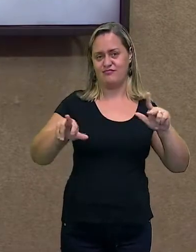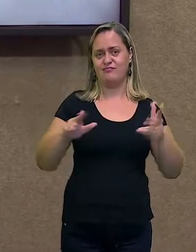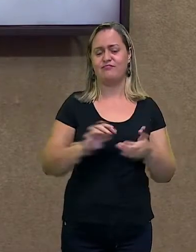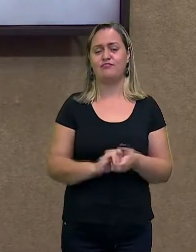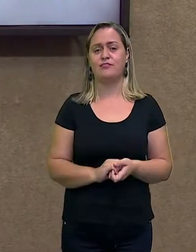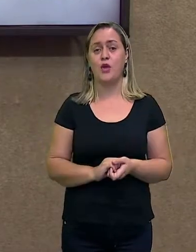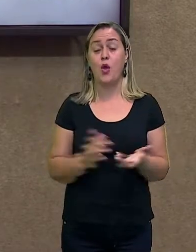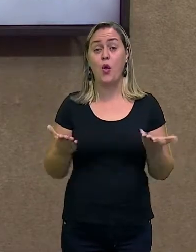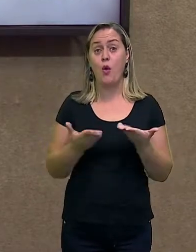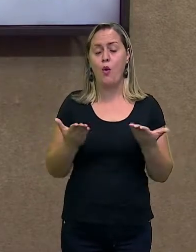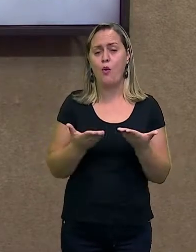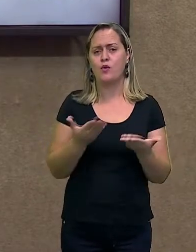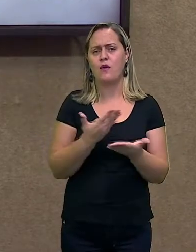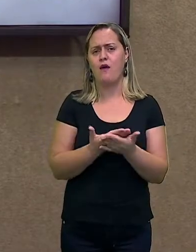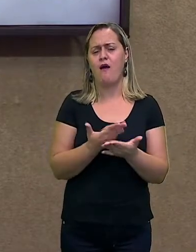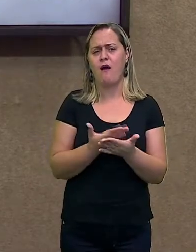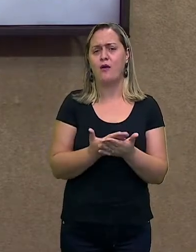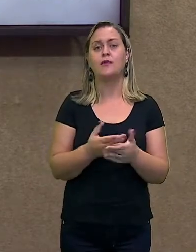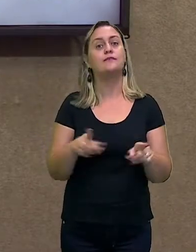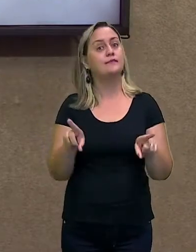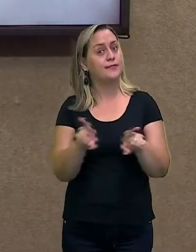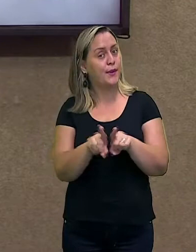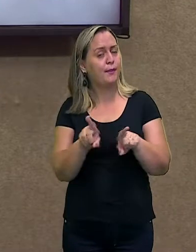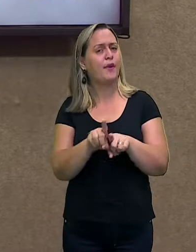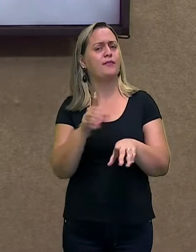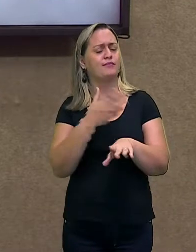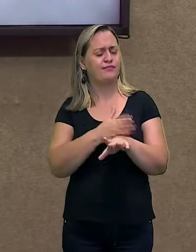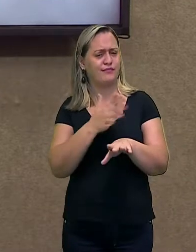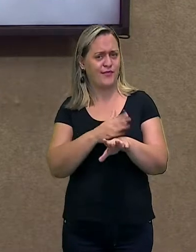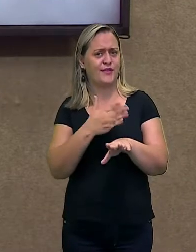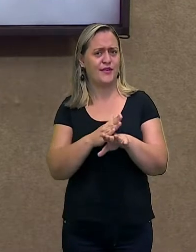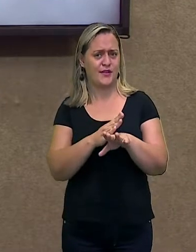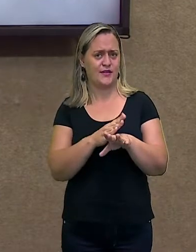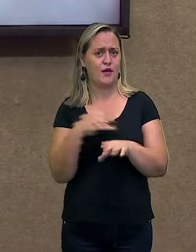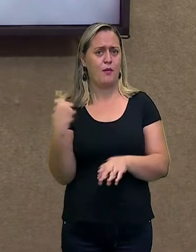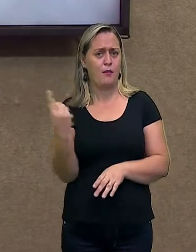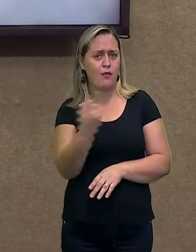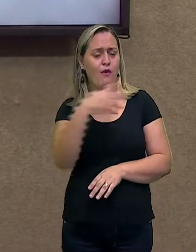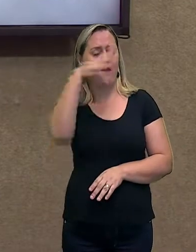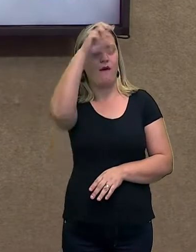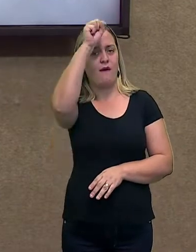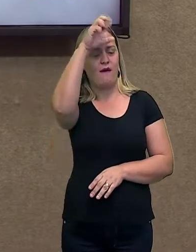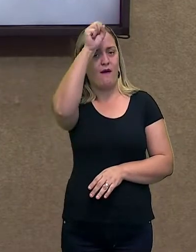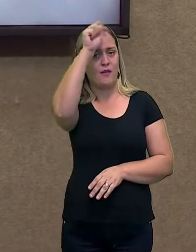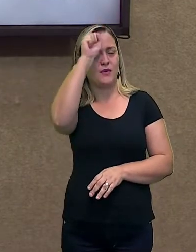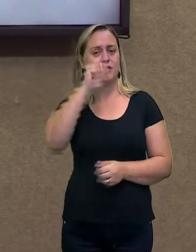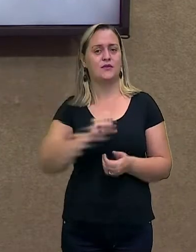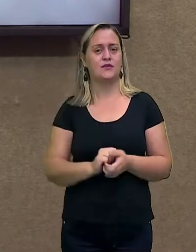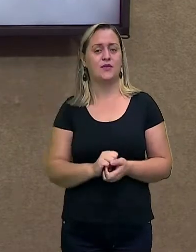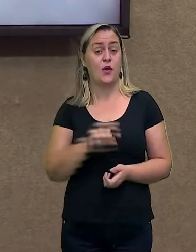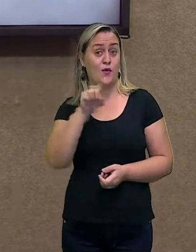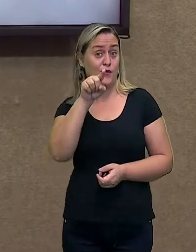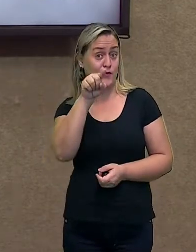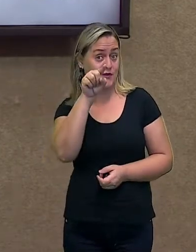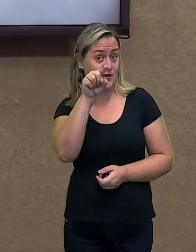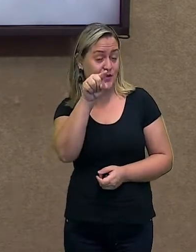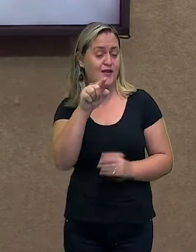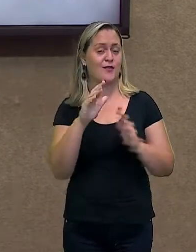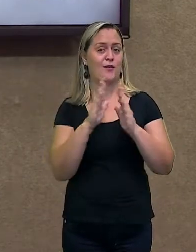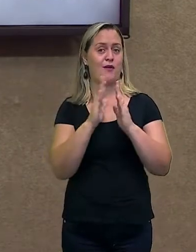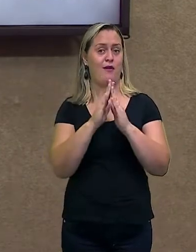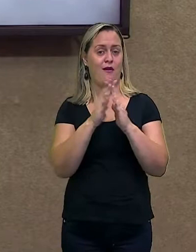mais é do que uma técnica. E nós vamos aprender, nós vamos fazer, né, você aí e eu aqui,